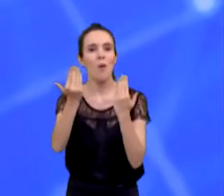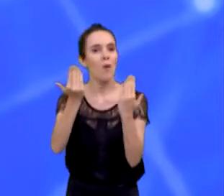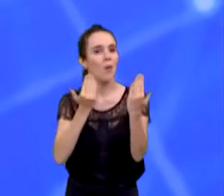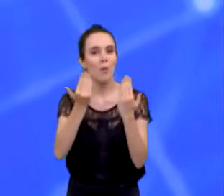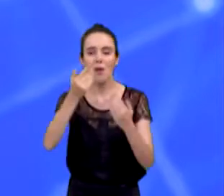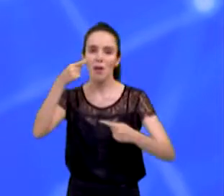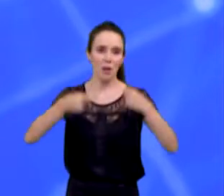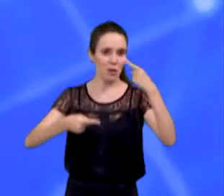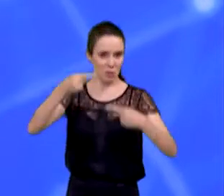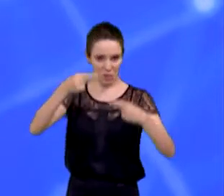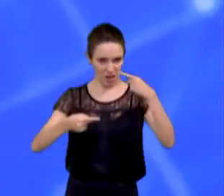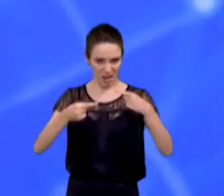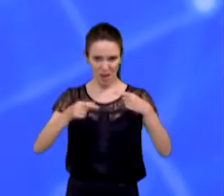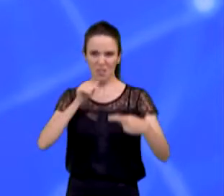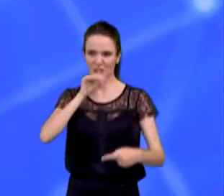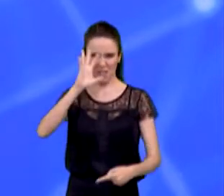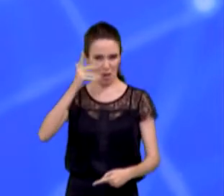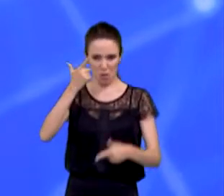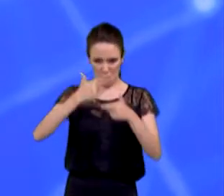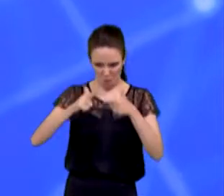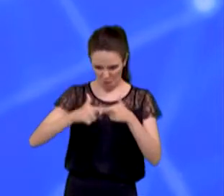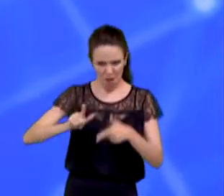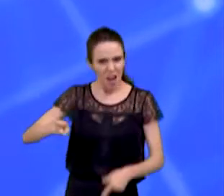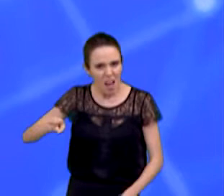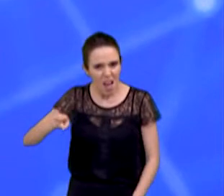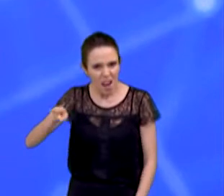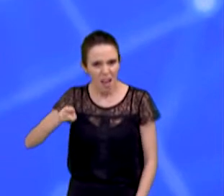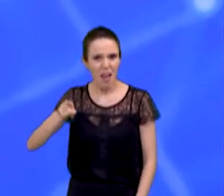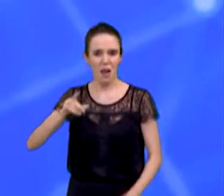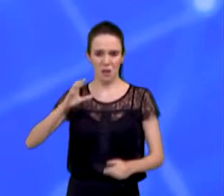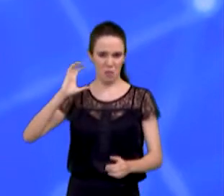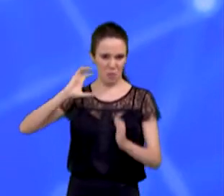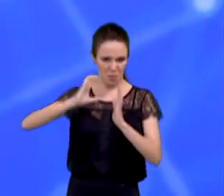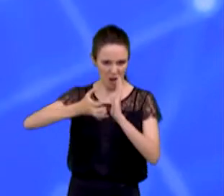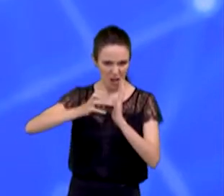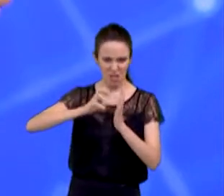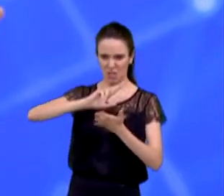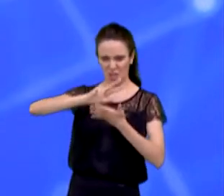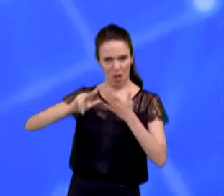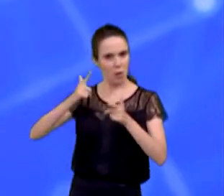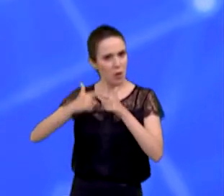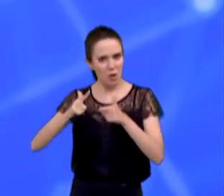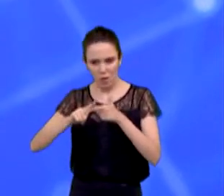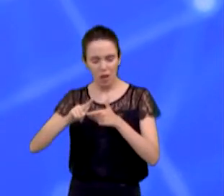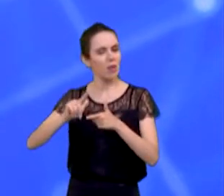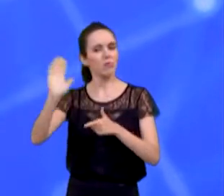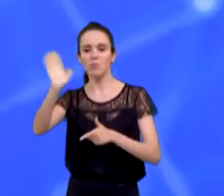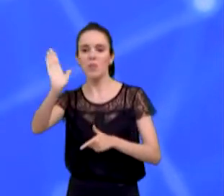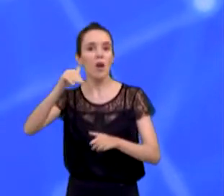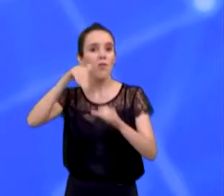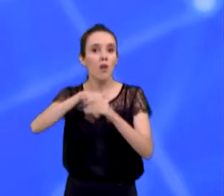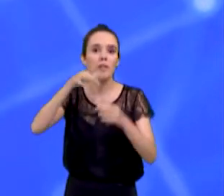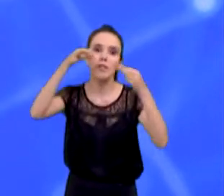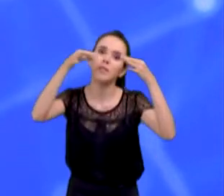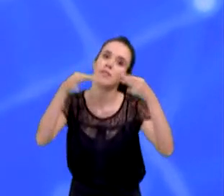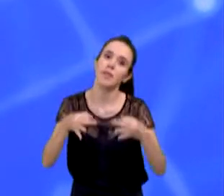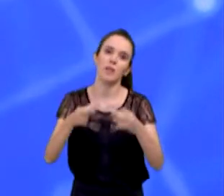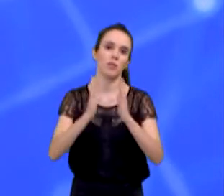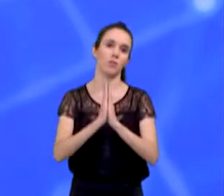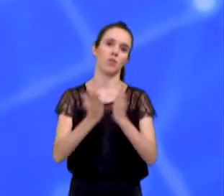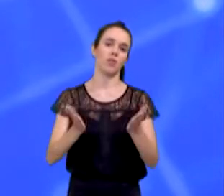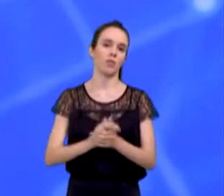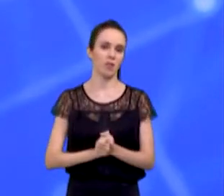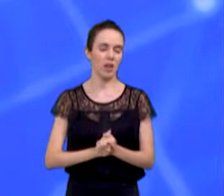Não tenham medo. PT e PSDB já mostraram o que eles fizeram. Não tenham medo de uma